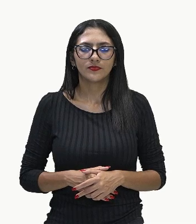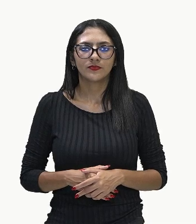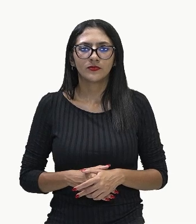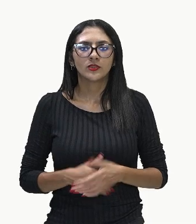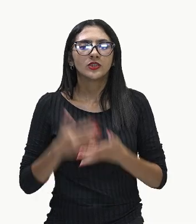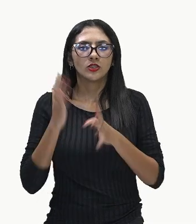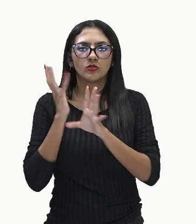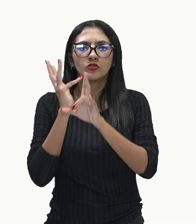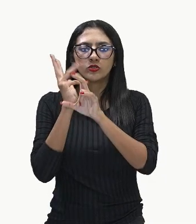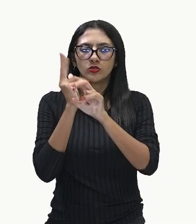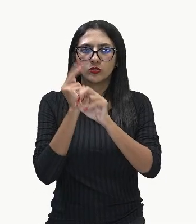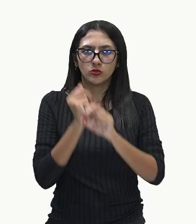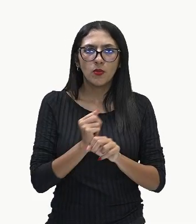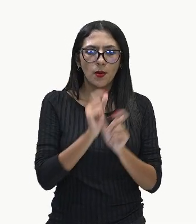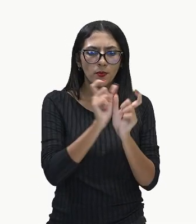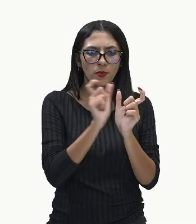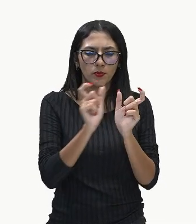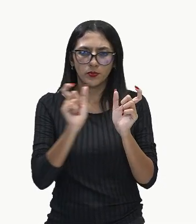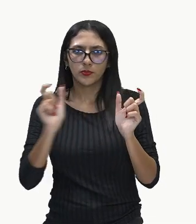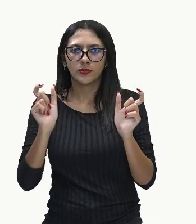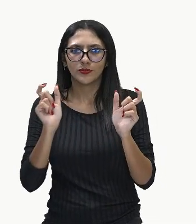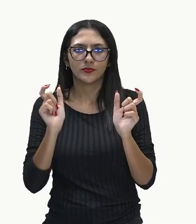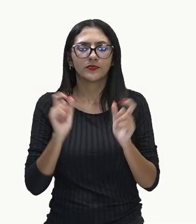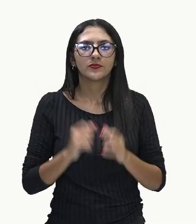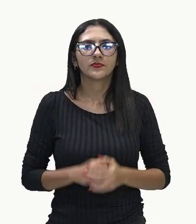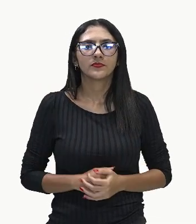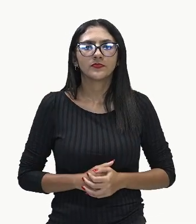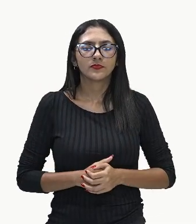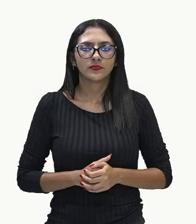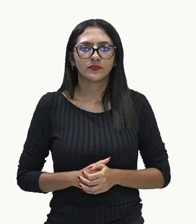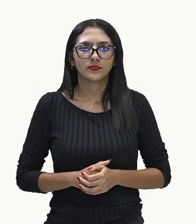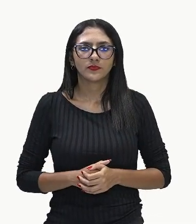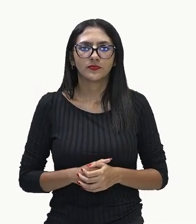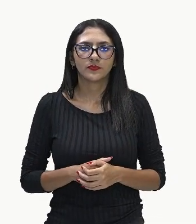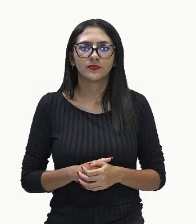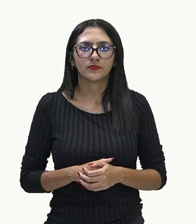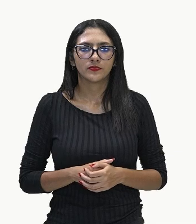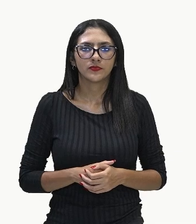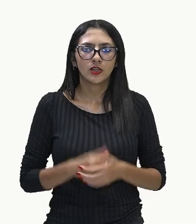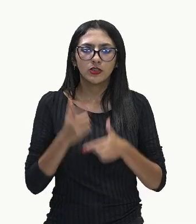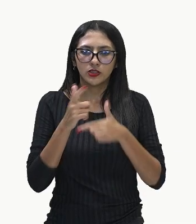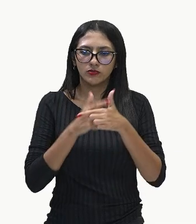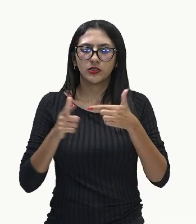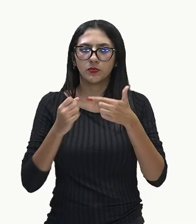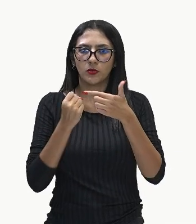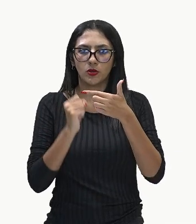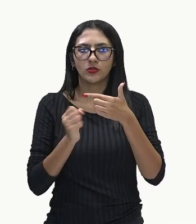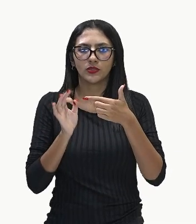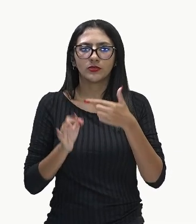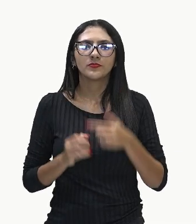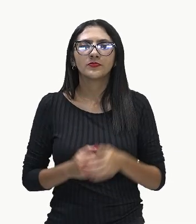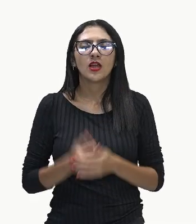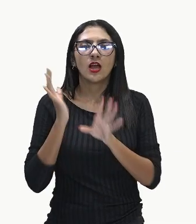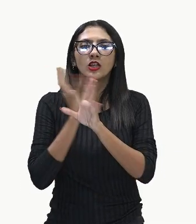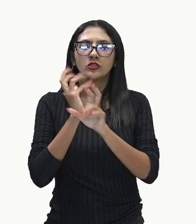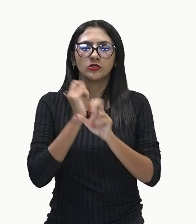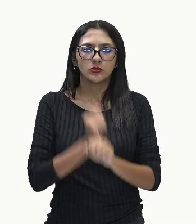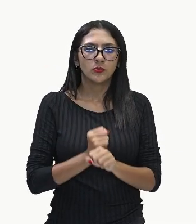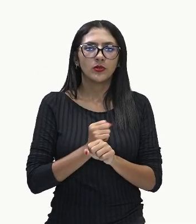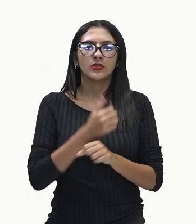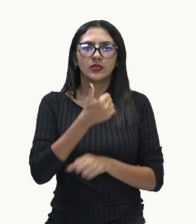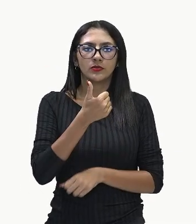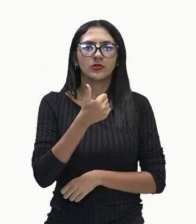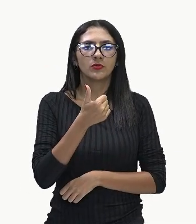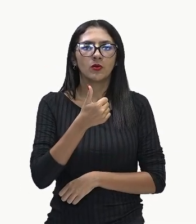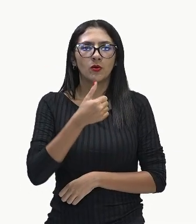oito termos, oito parcelas. Tá? Então, como eu estou somando oito, eu vou dividir por oito. O total delas deu somado